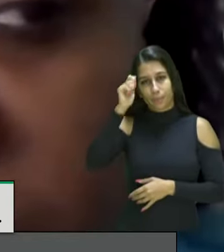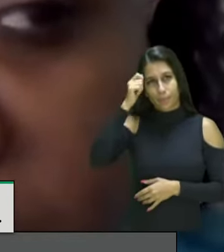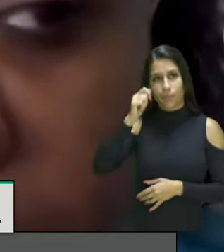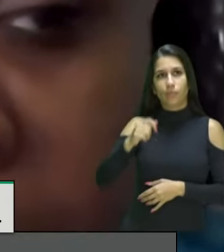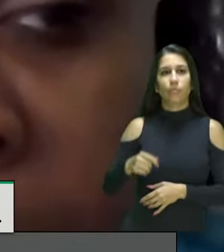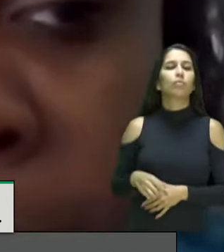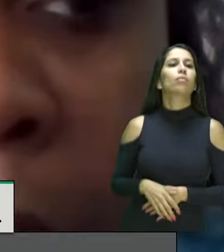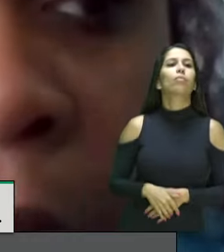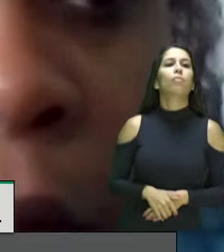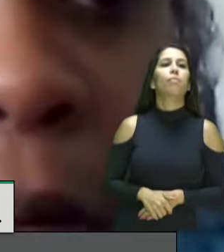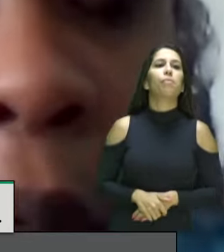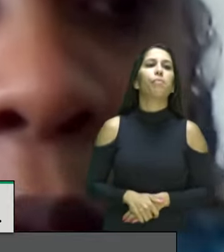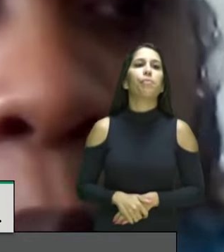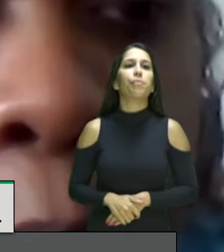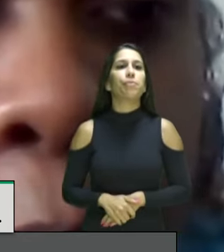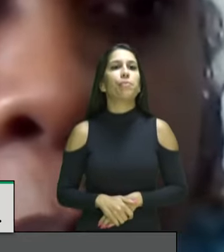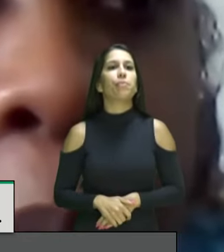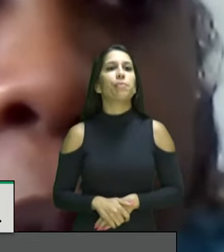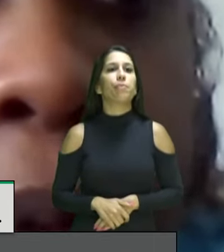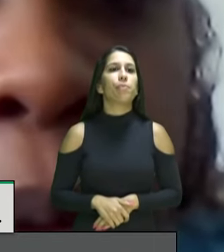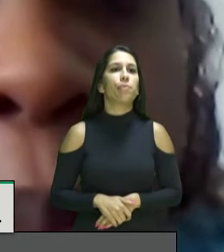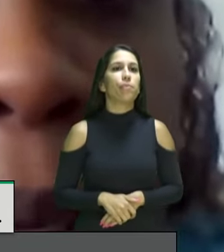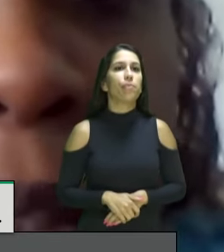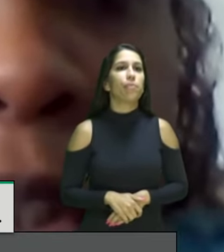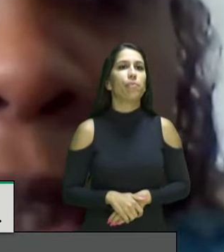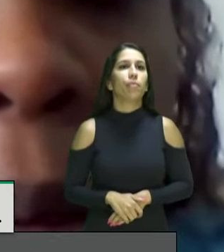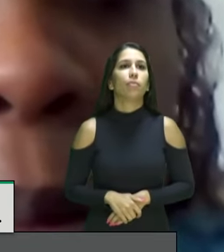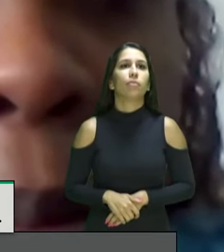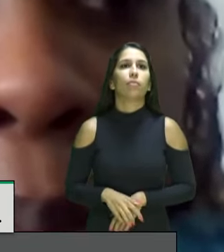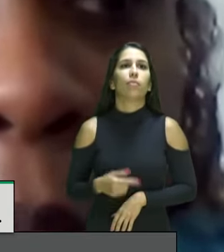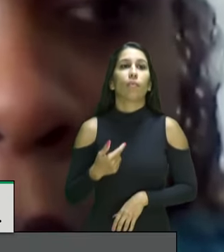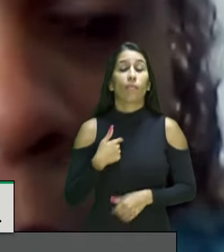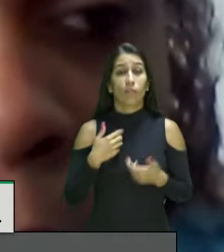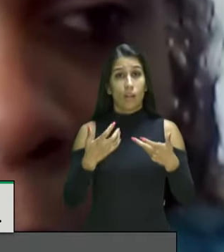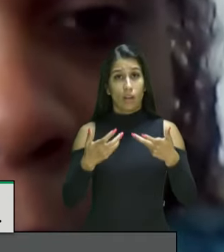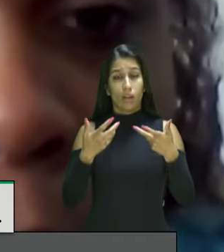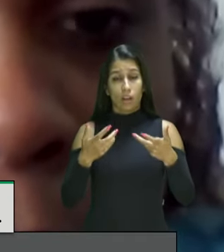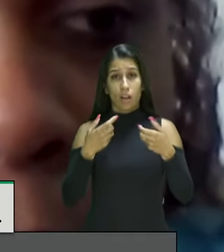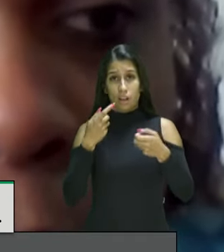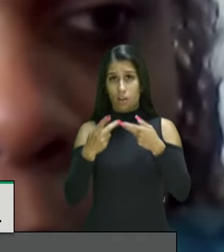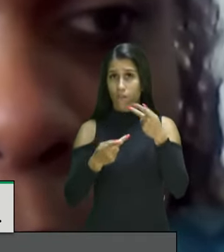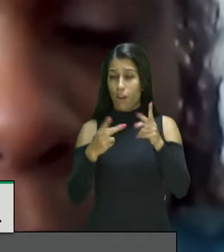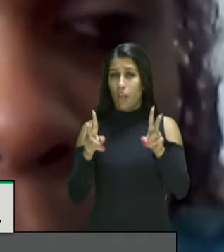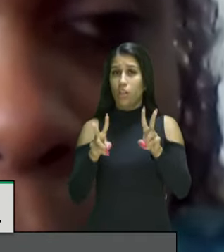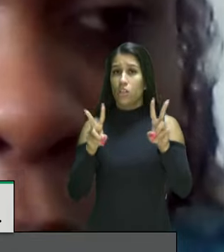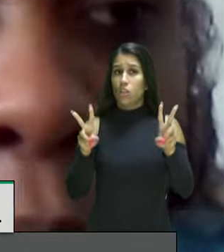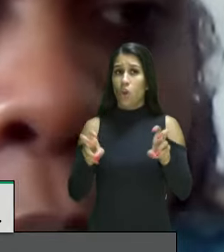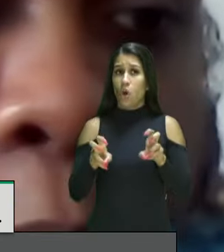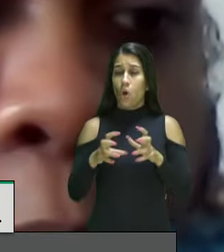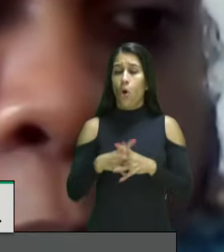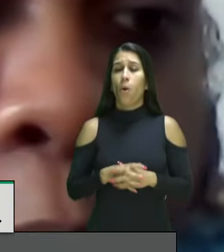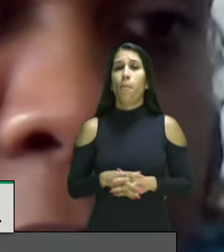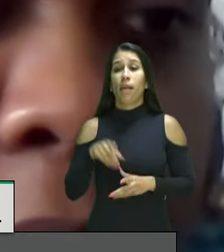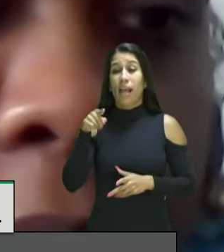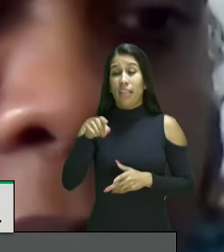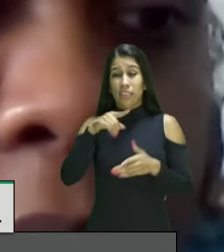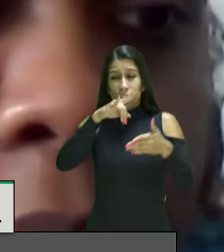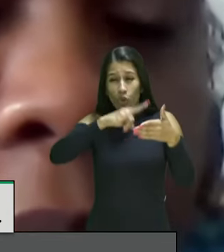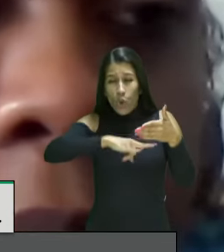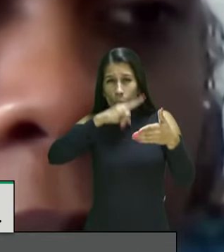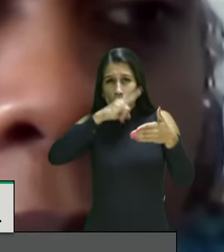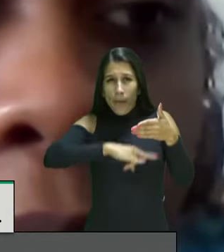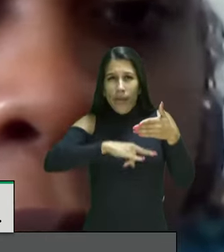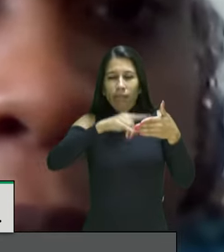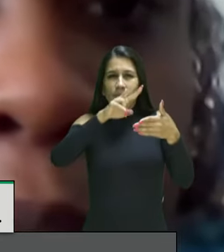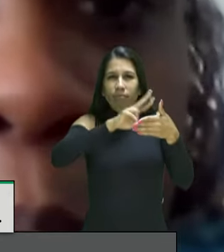quero aqui estar falando um pouco sobre a questão desse documento que